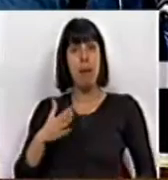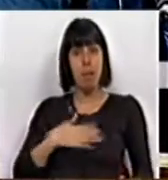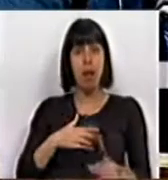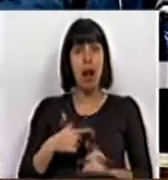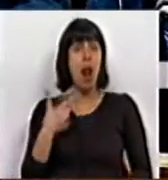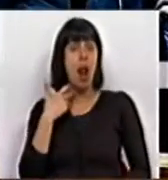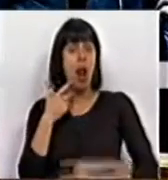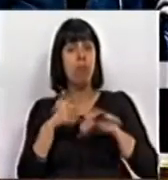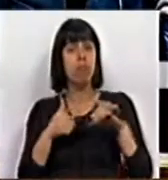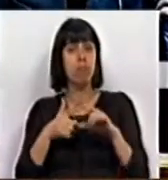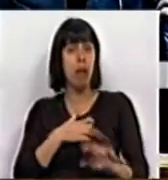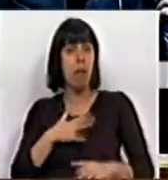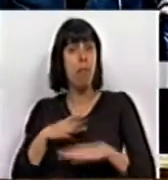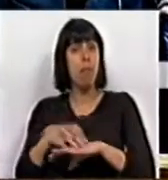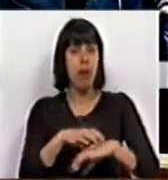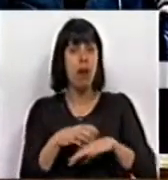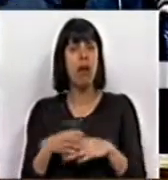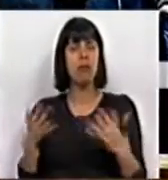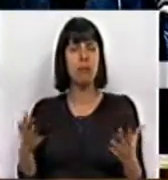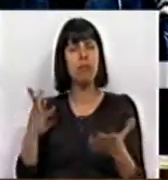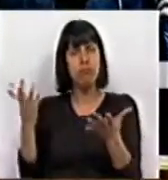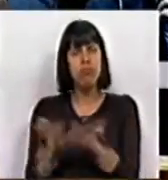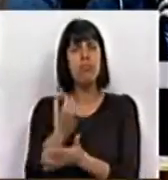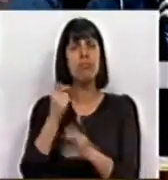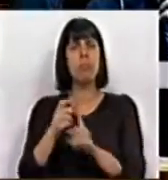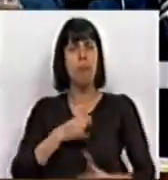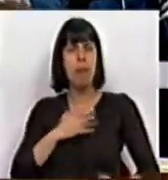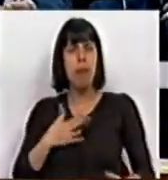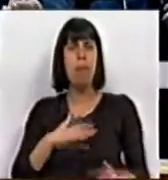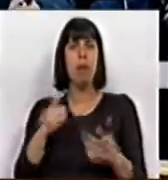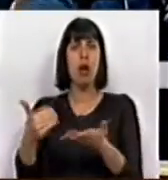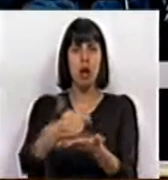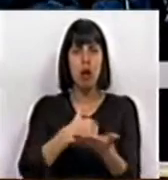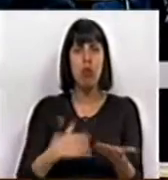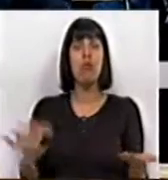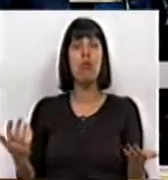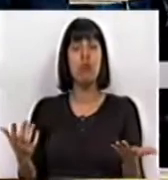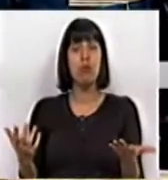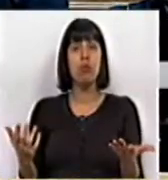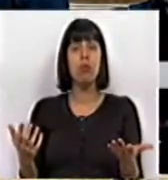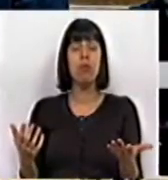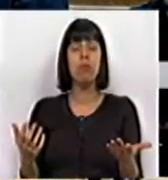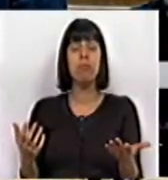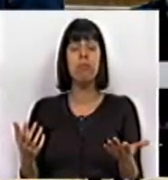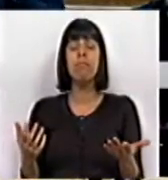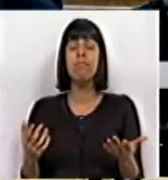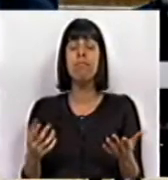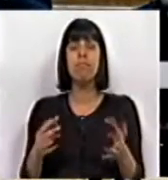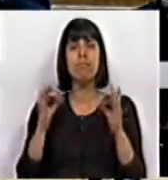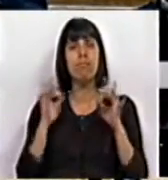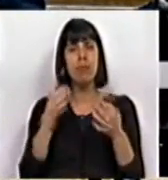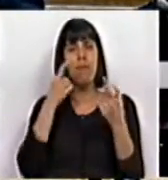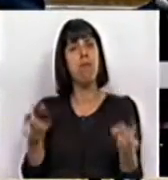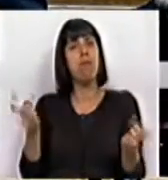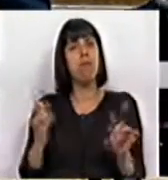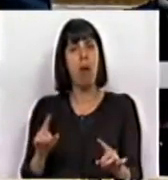e médias empresas, que recupere as suas empresas, os seus recursos, que seja